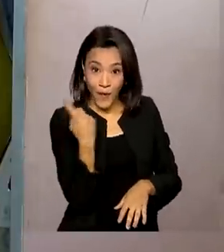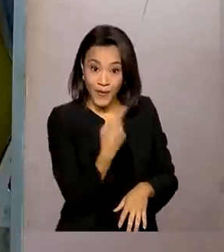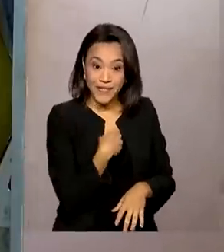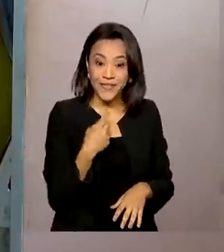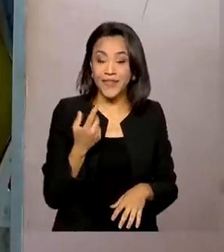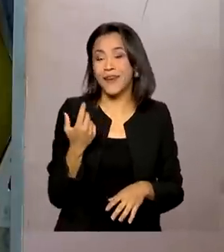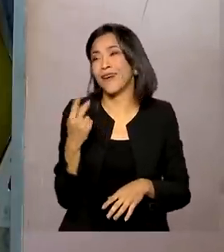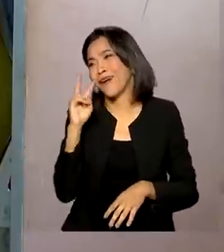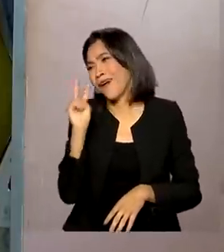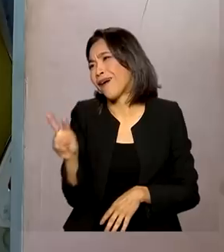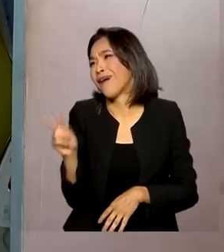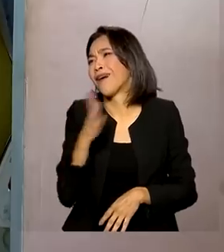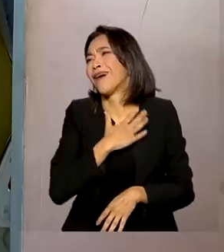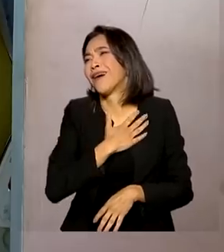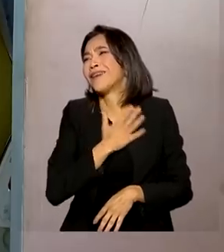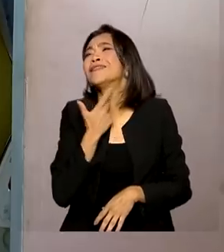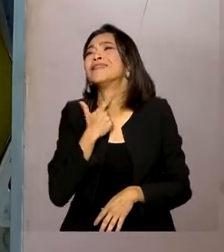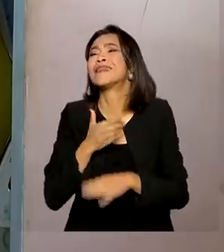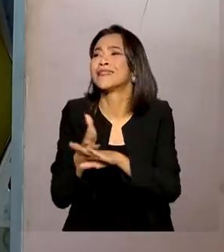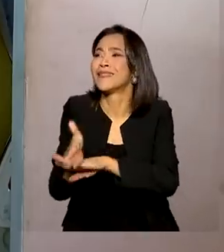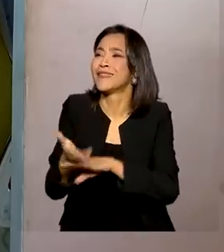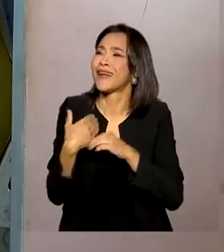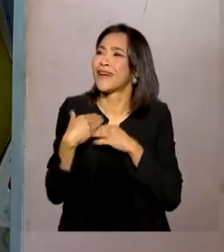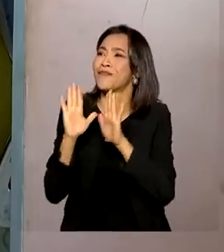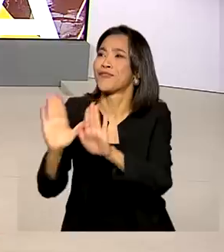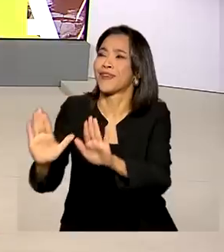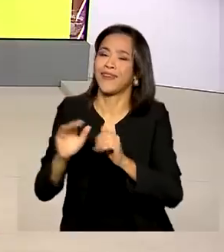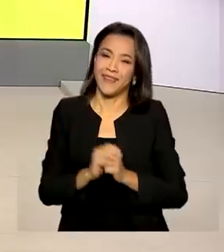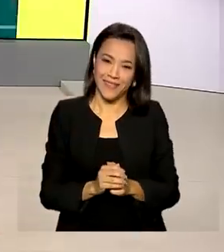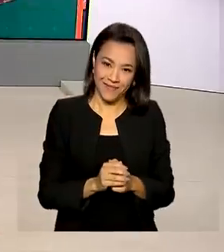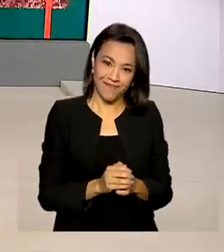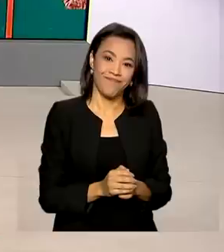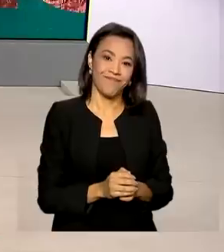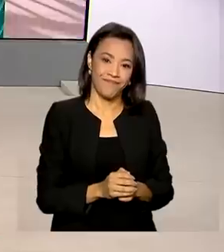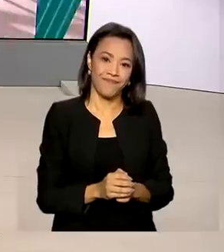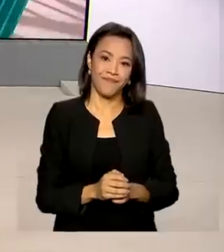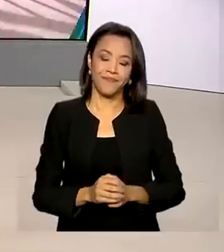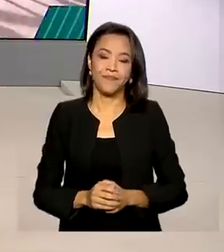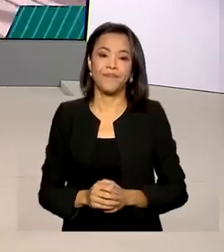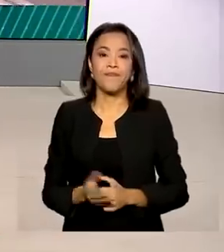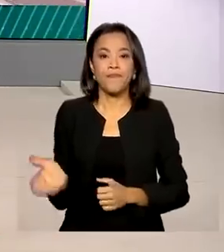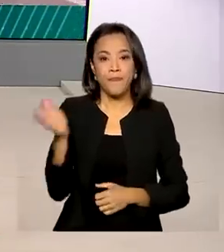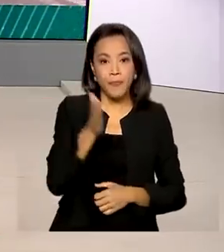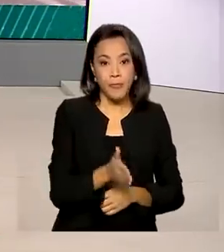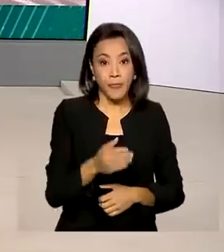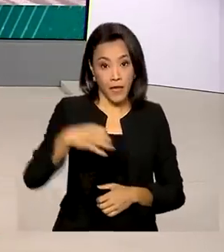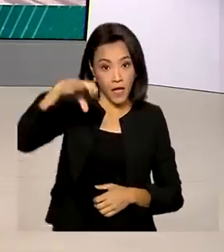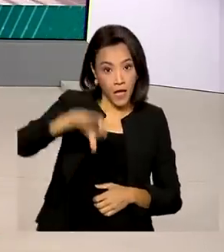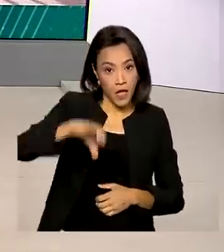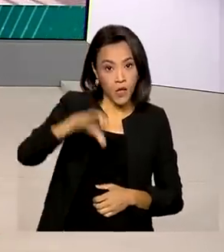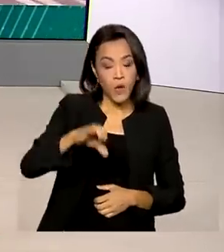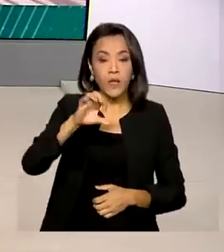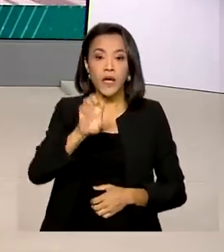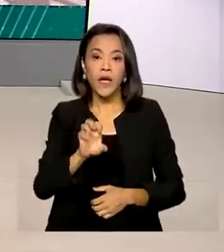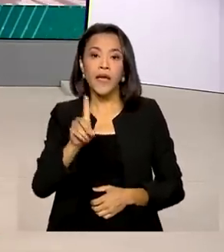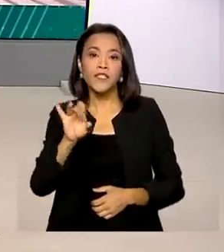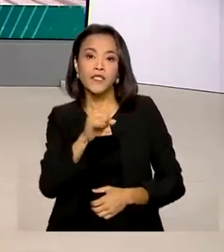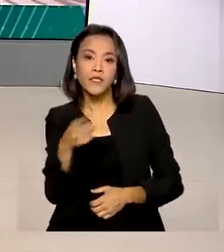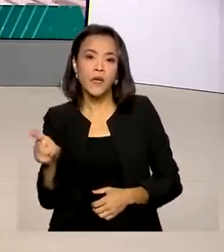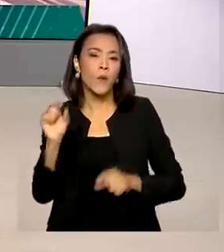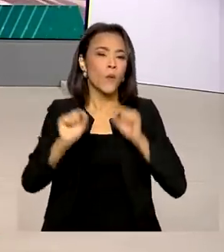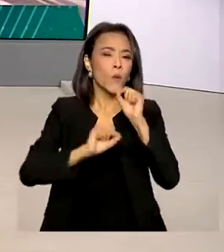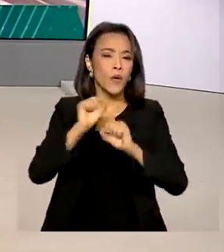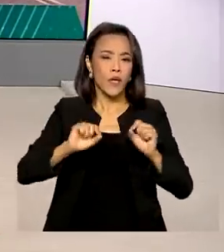gente fica namorando, quer entrar, quer poder ficar. A nona edição da Operação Luz na